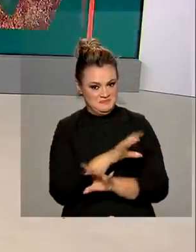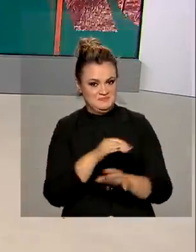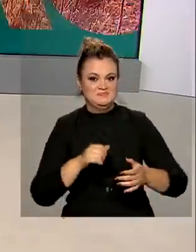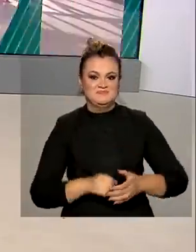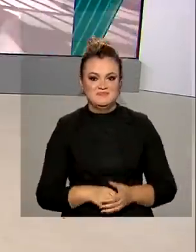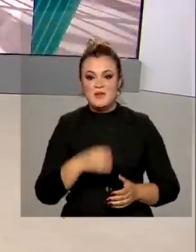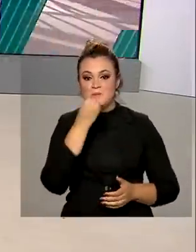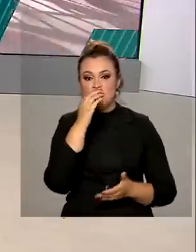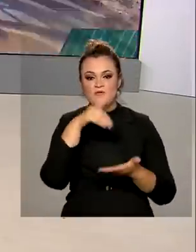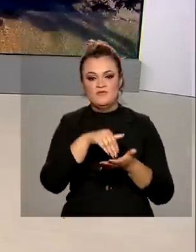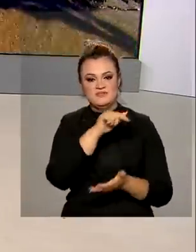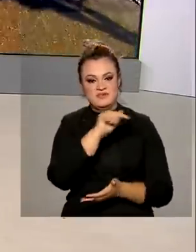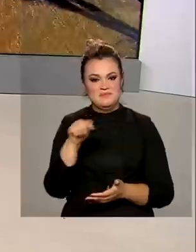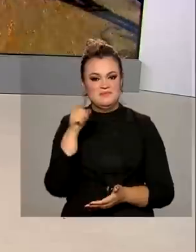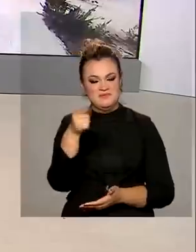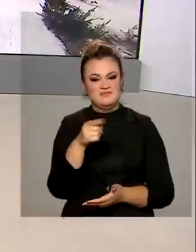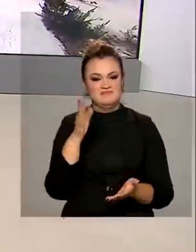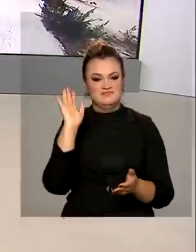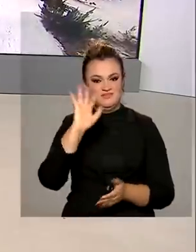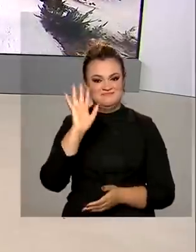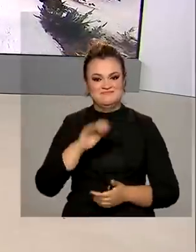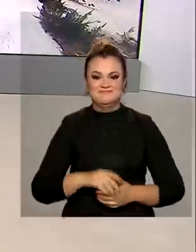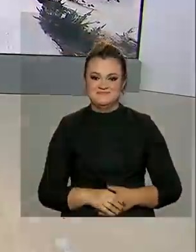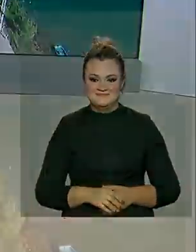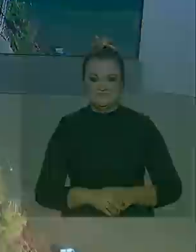aqui. Um bom fim de semana para você. Tchau!